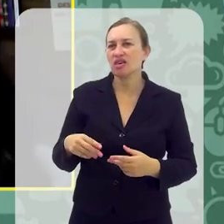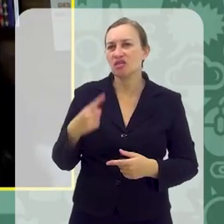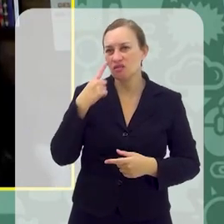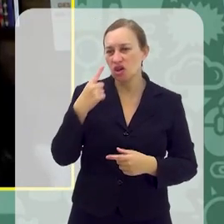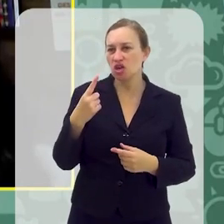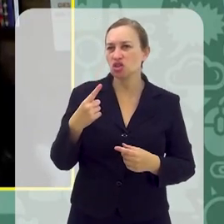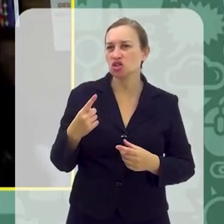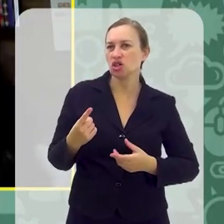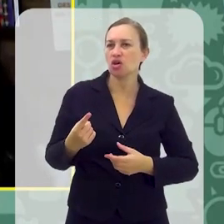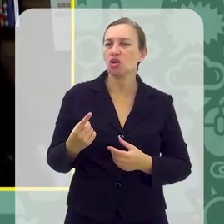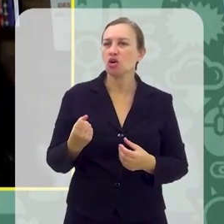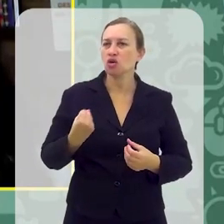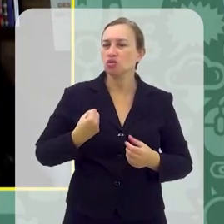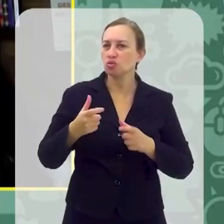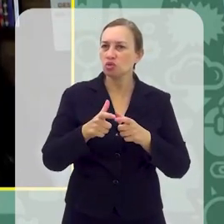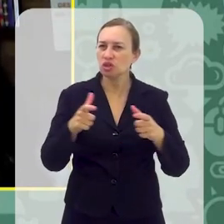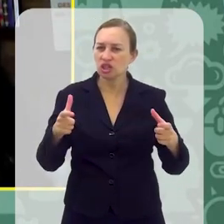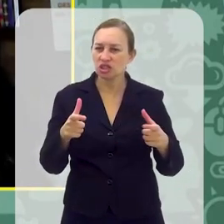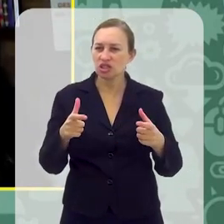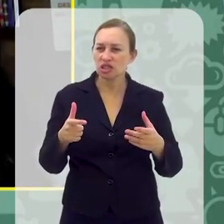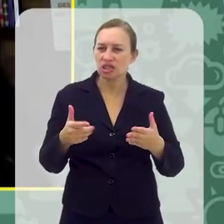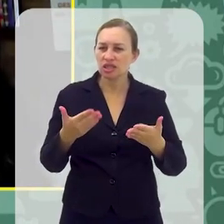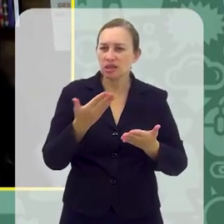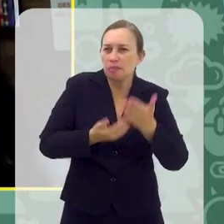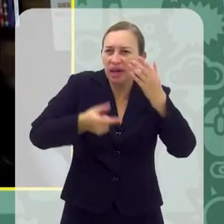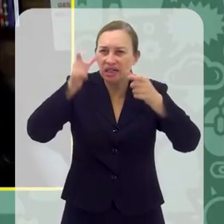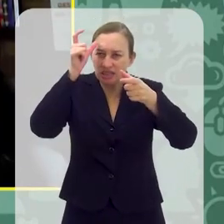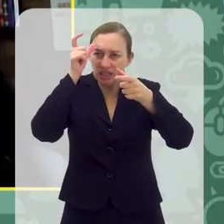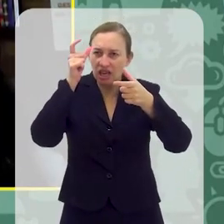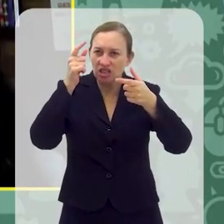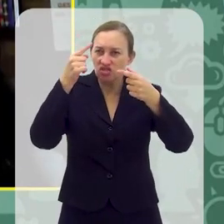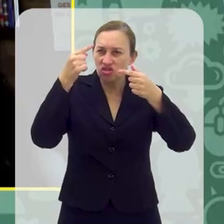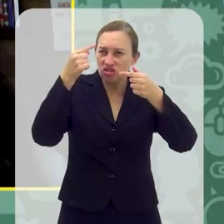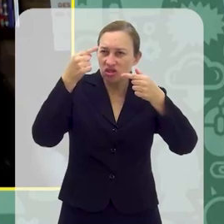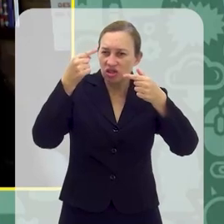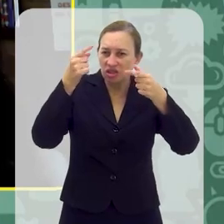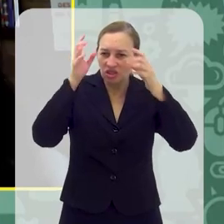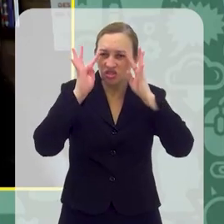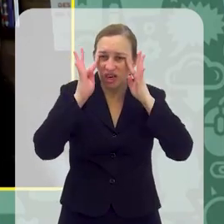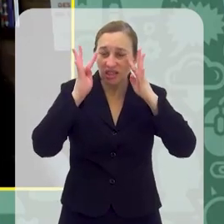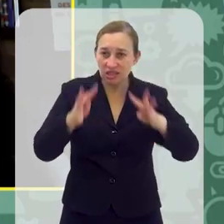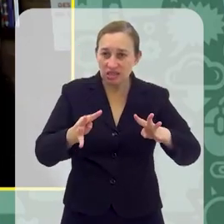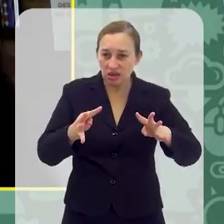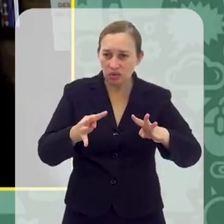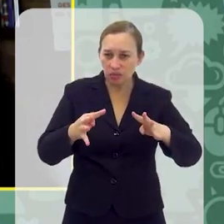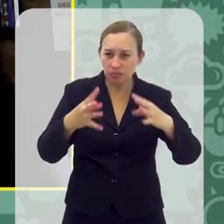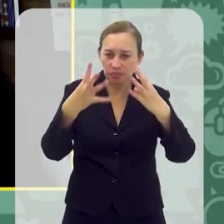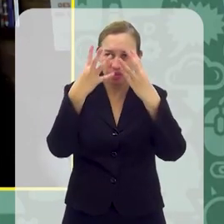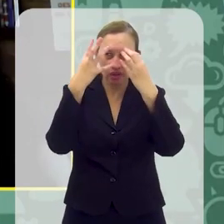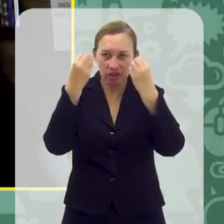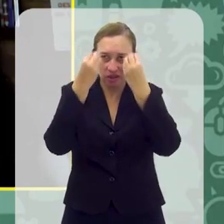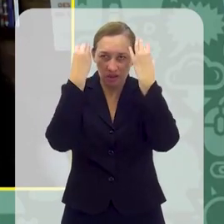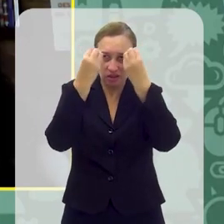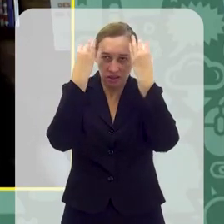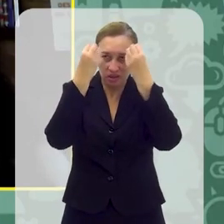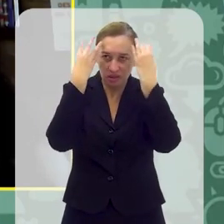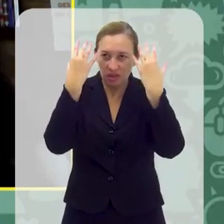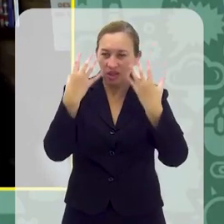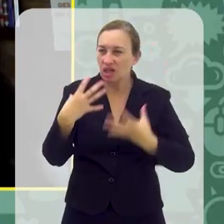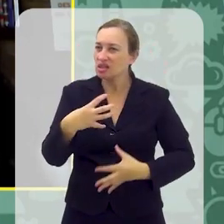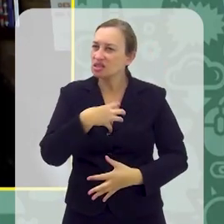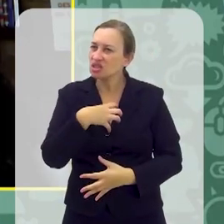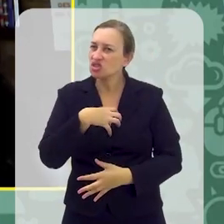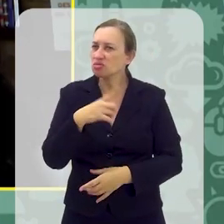aumento do transtorno de déficit de atenção e de piratividade ao uso excessivo de telas, né. Isso faz